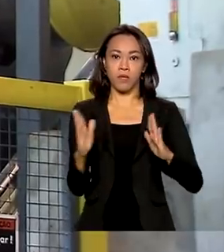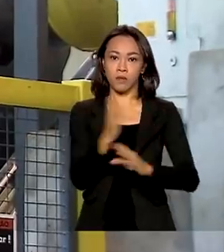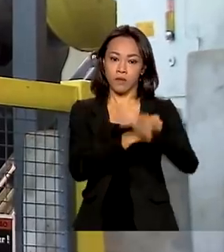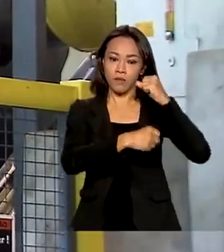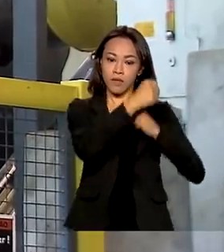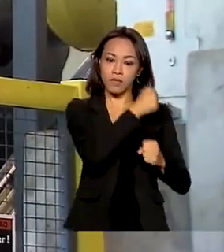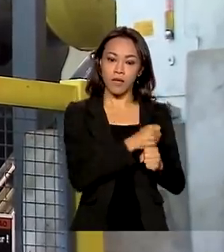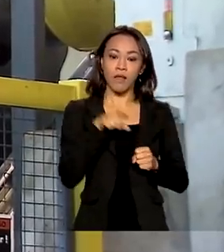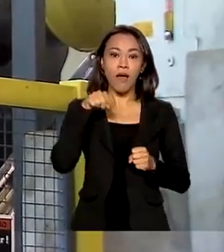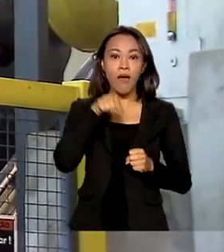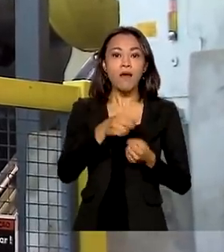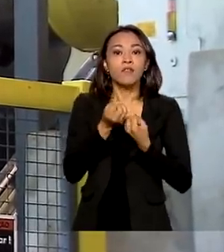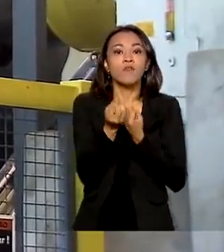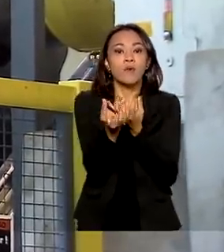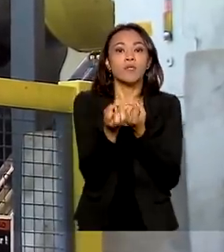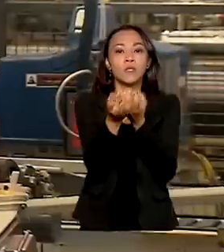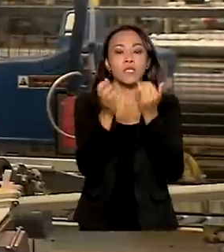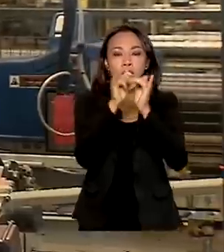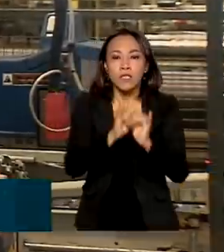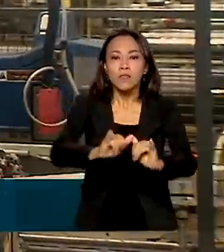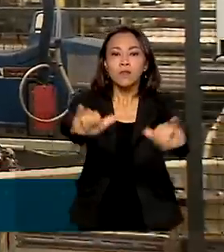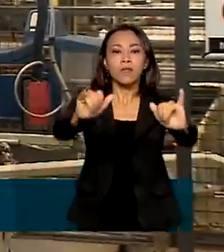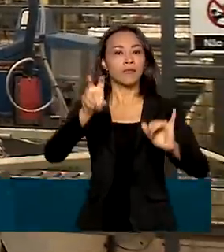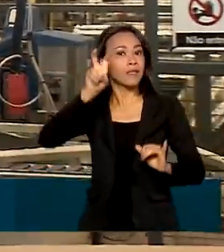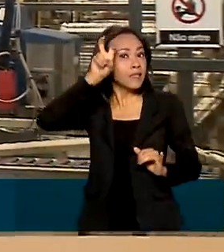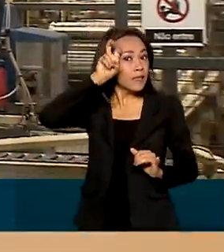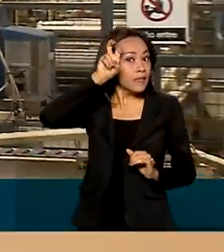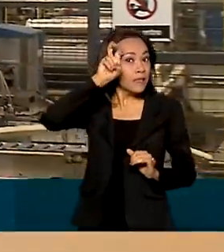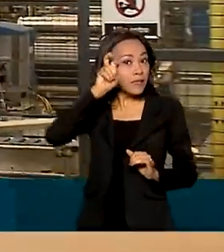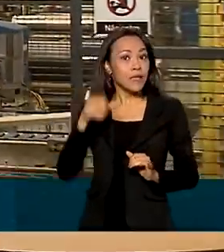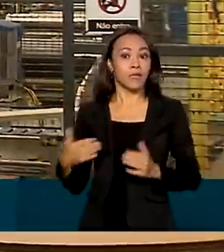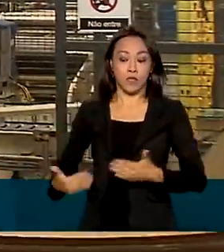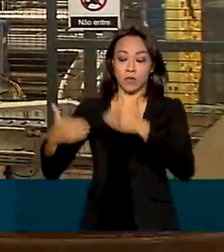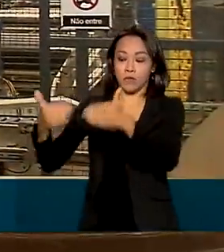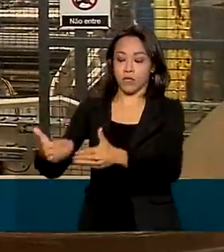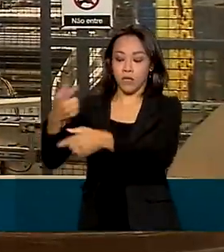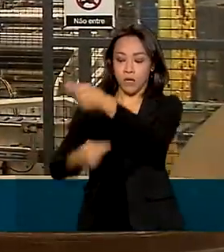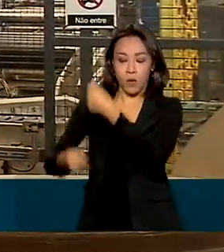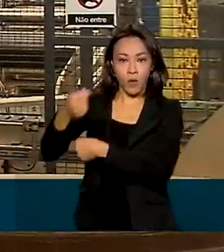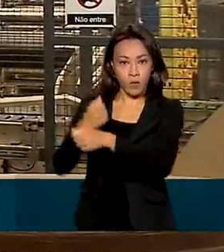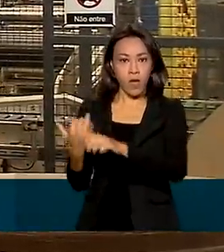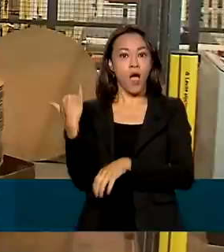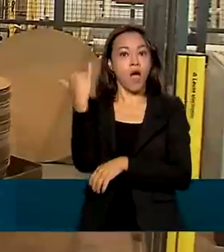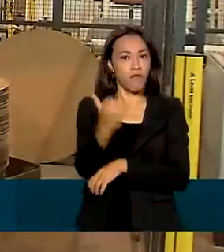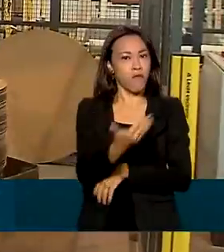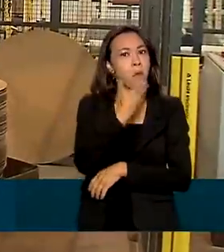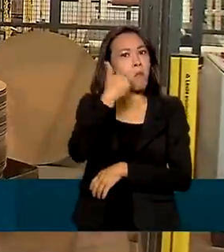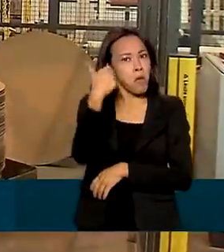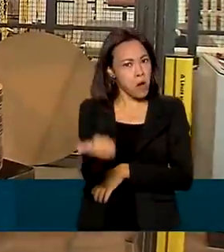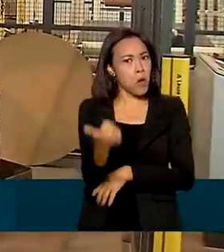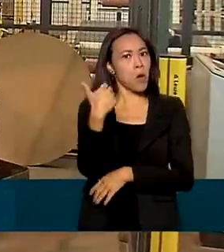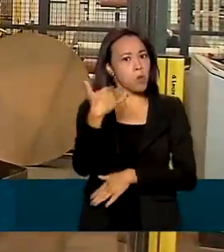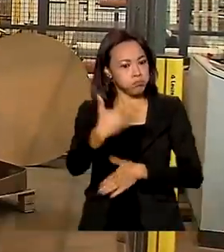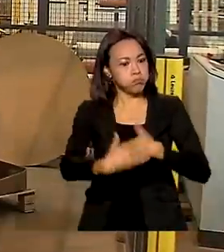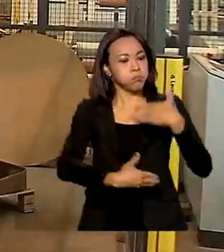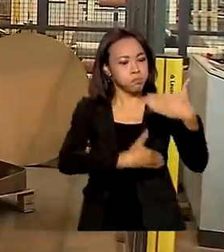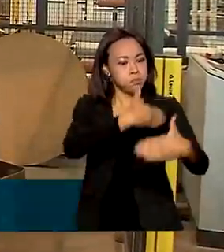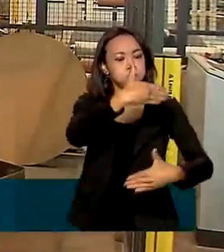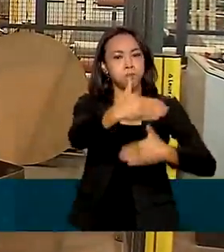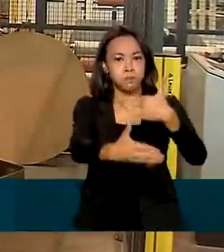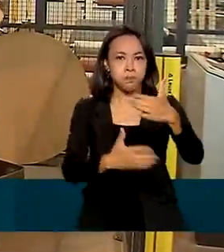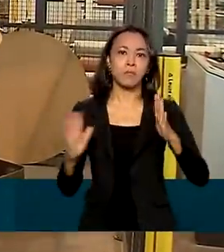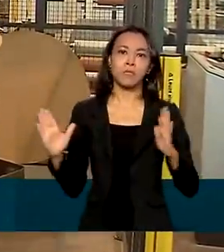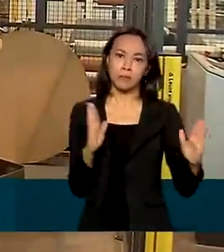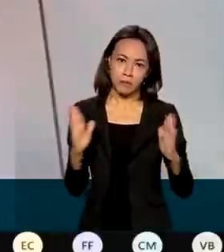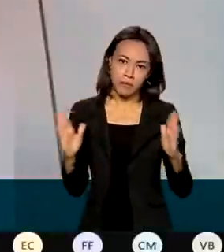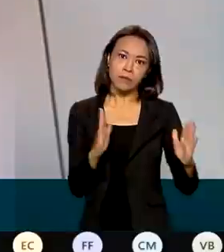Os dados foram divulgados nesta quinta-feira e, segundo o Ministério da Economia, foi o melhor desempenho desde 2000 para o mês de agosto e para